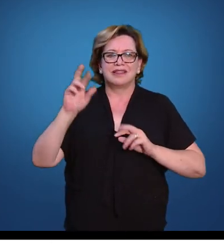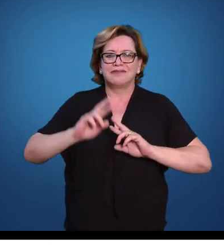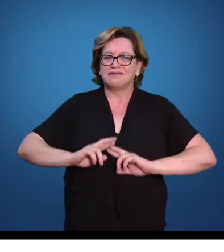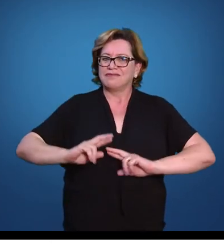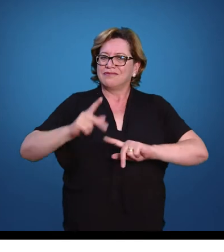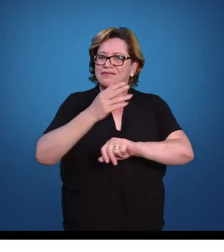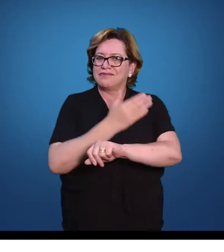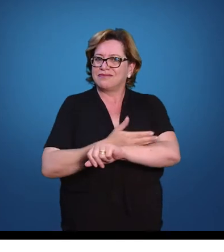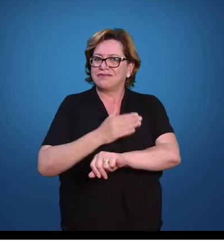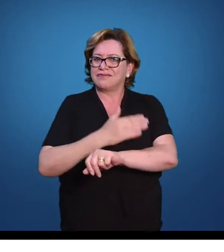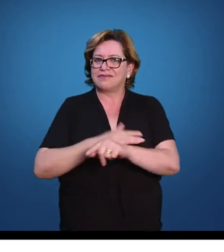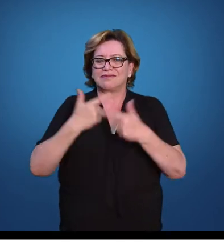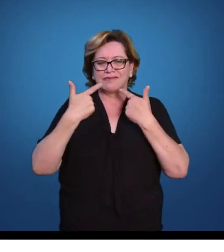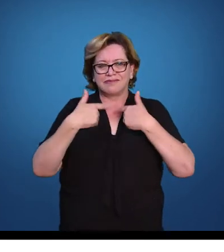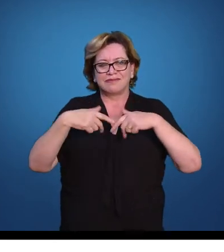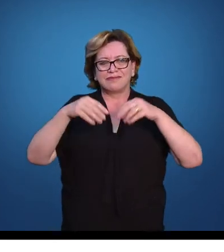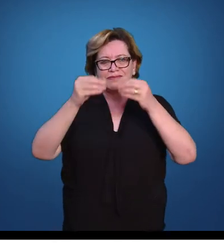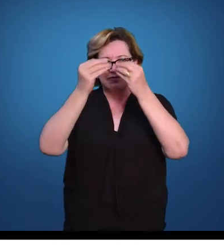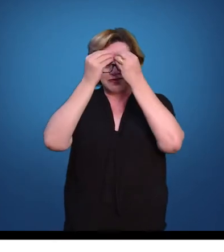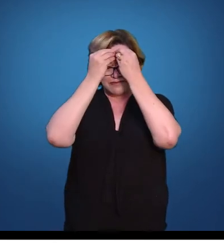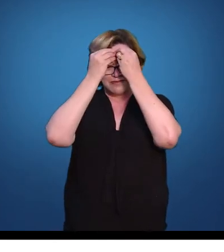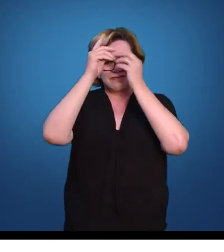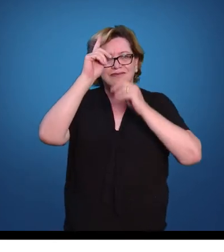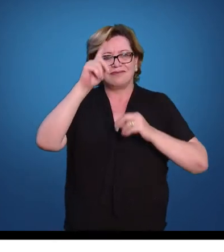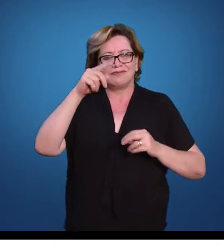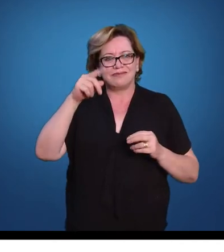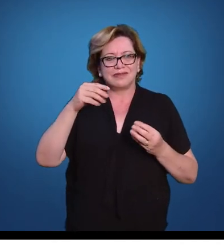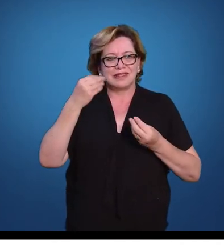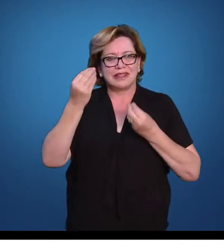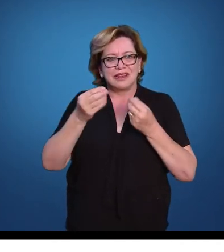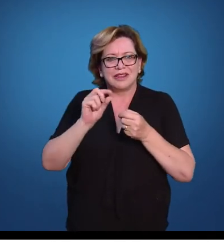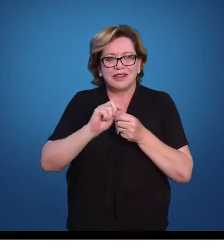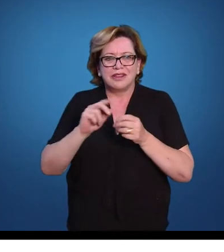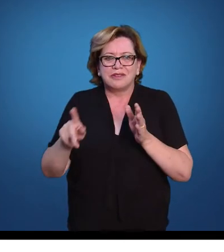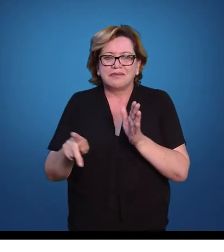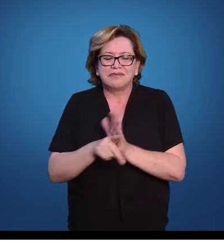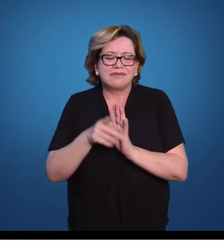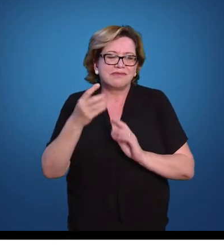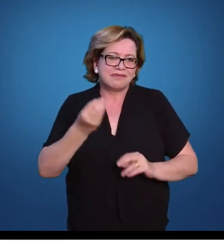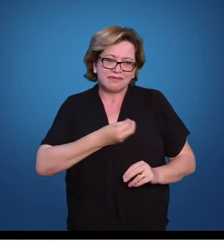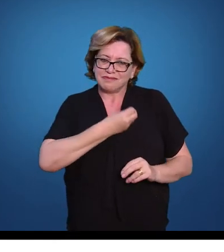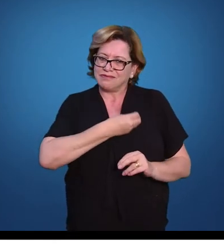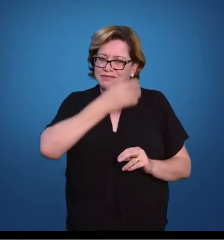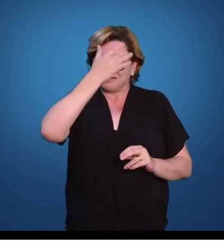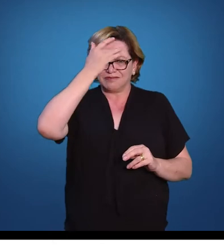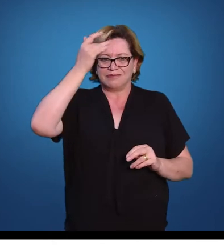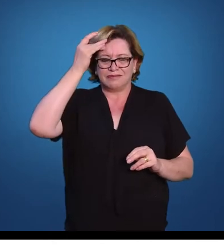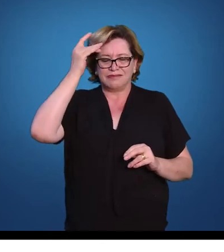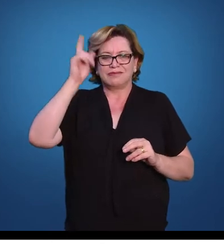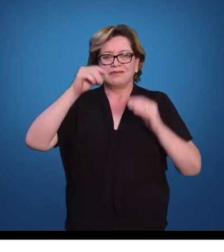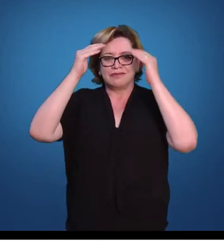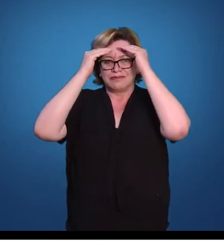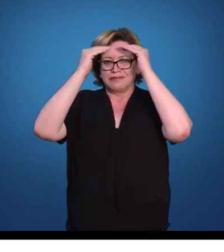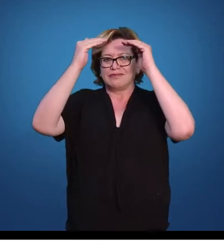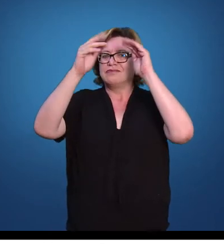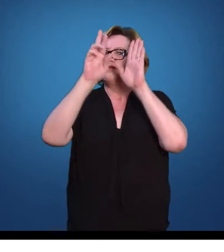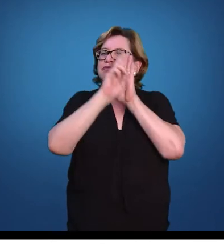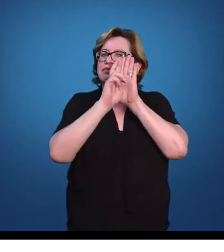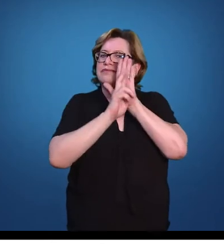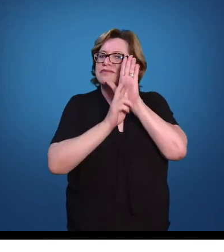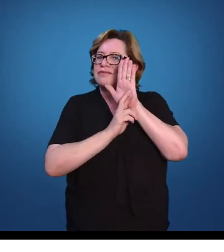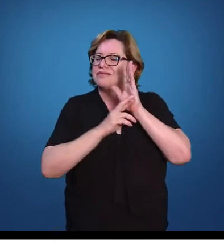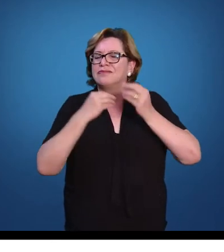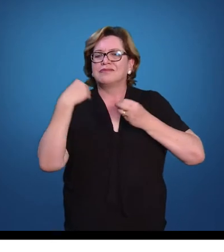de linguagem, elas fazem parte do nosso cotidiano. É obedecendo algumas regras, algumas